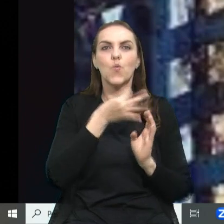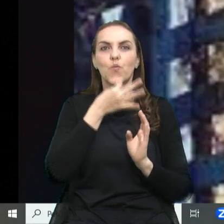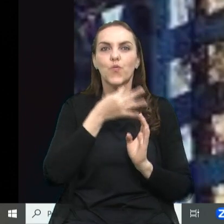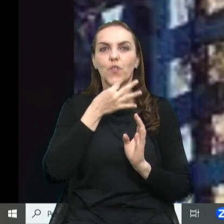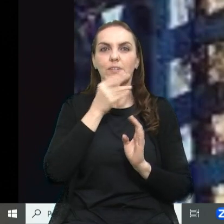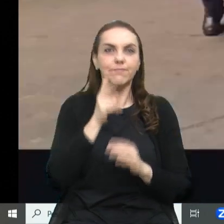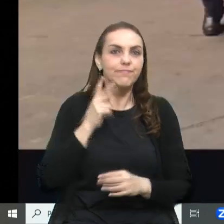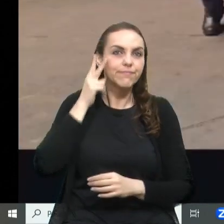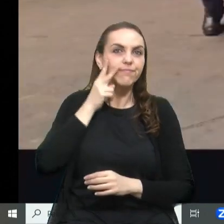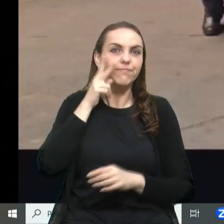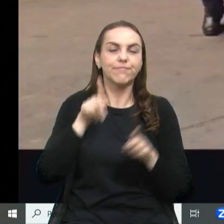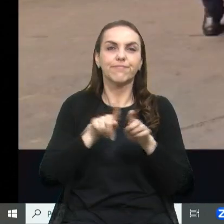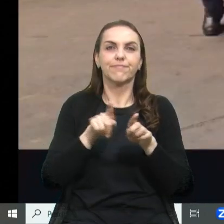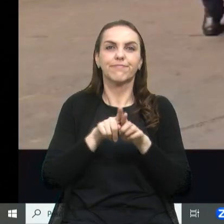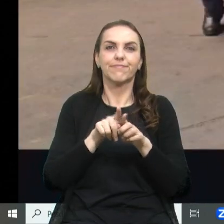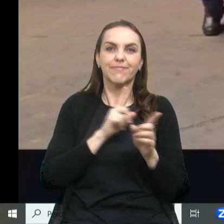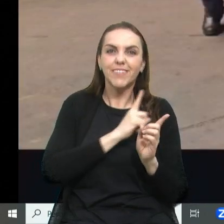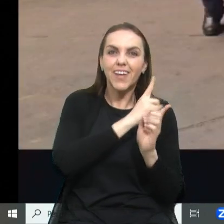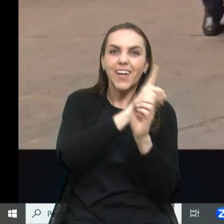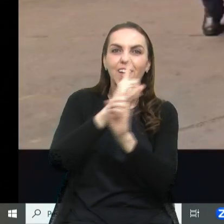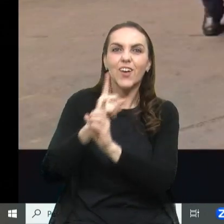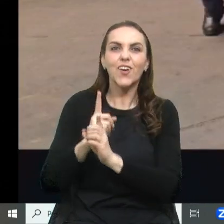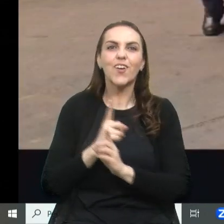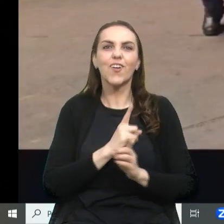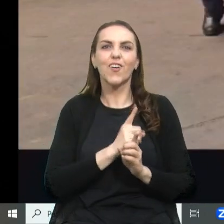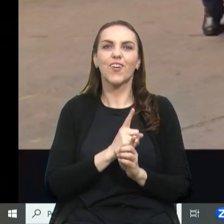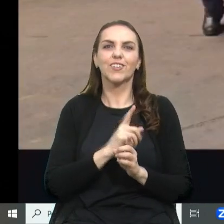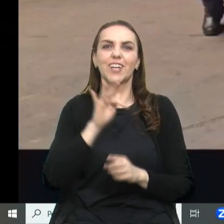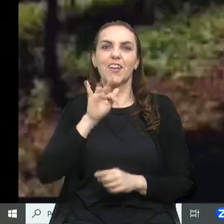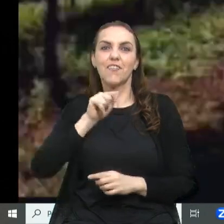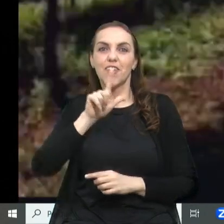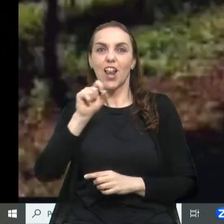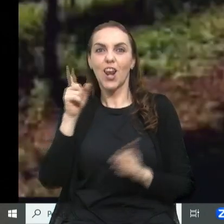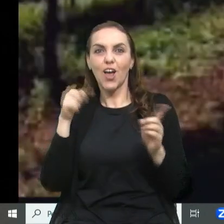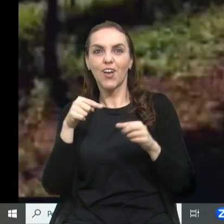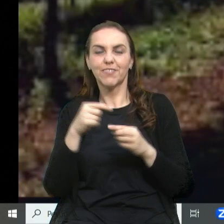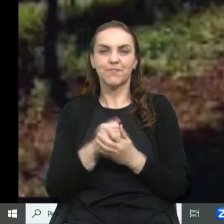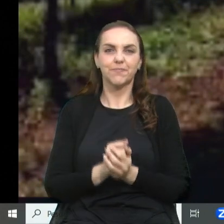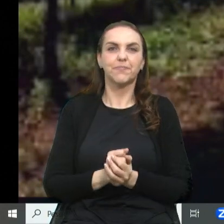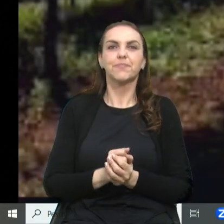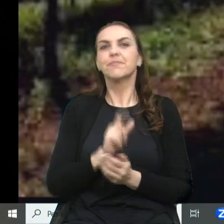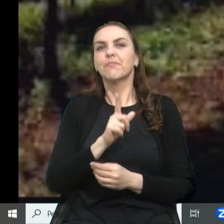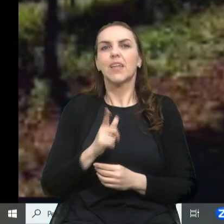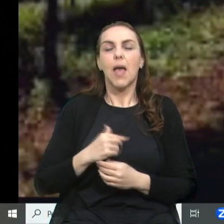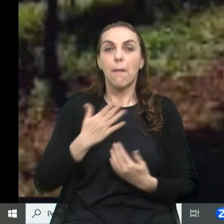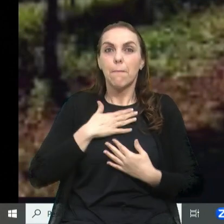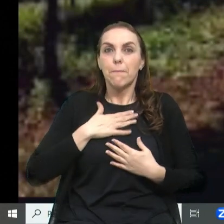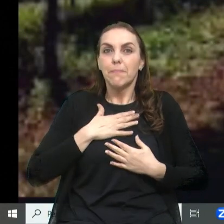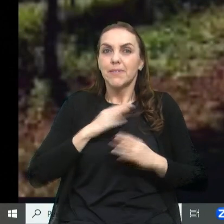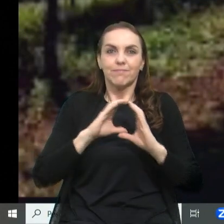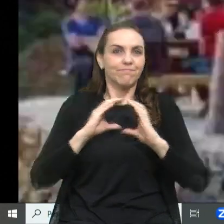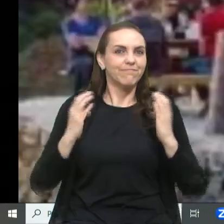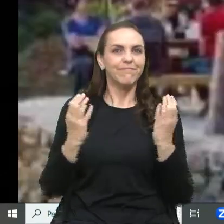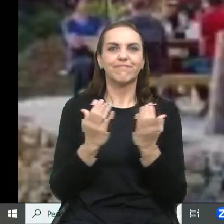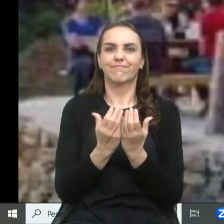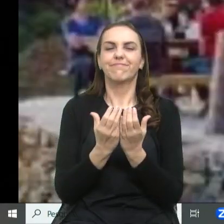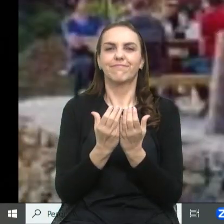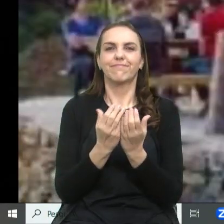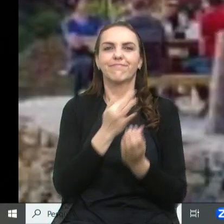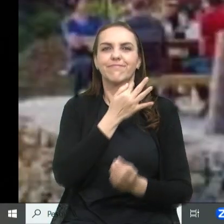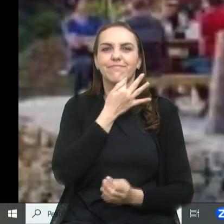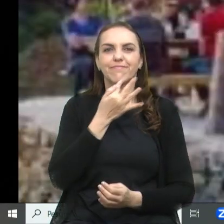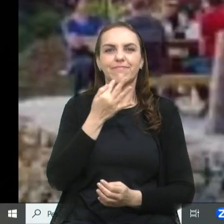Forqueta dos encontros, dos filósofos. Forqueta é a minha comunidade. E é o